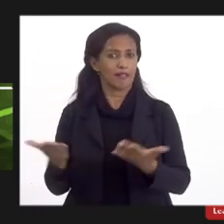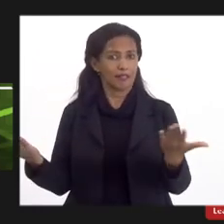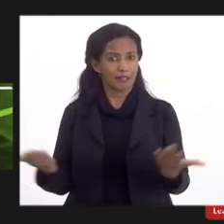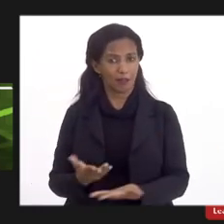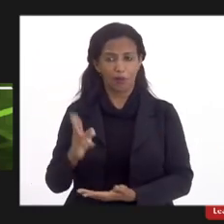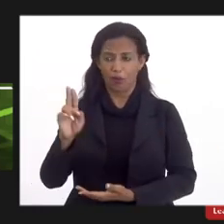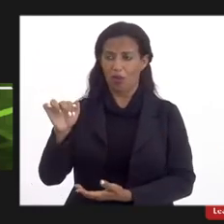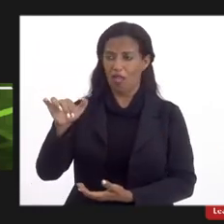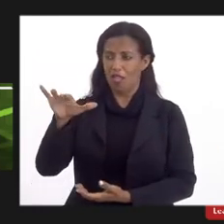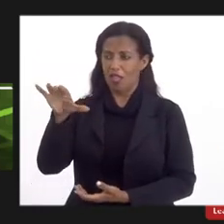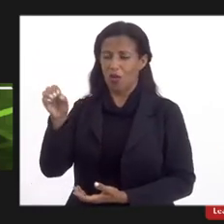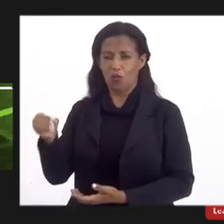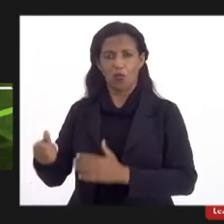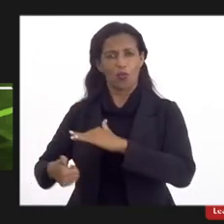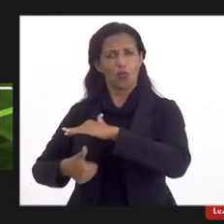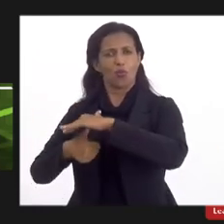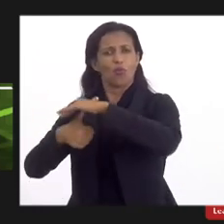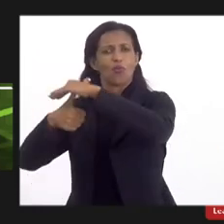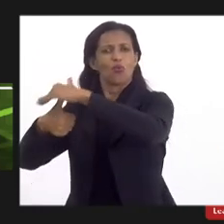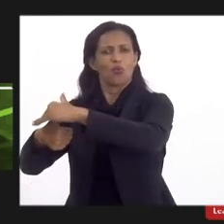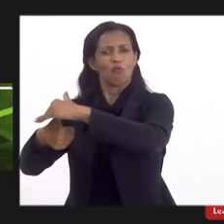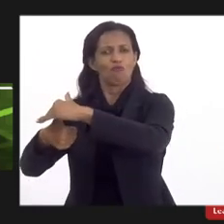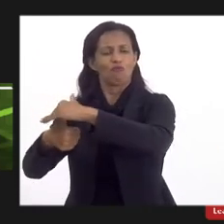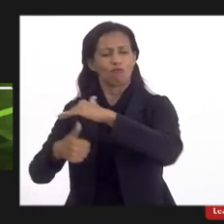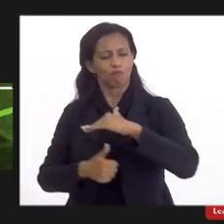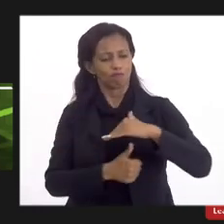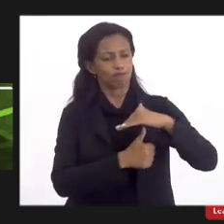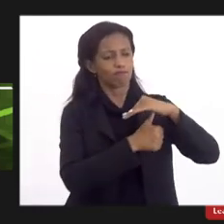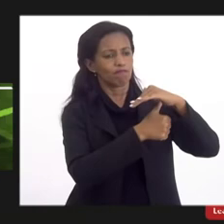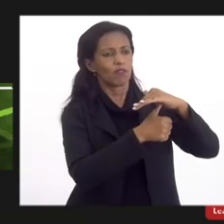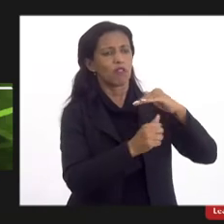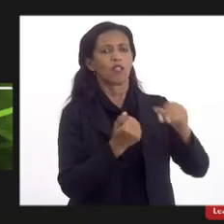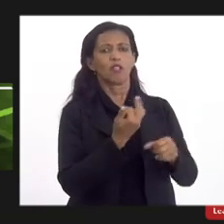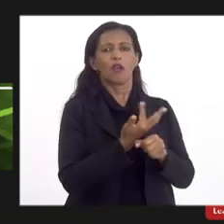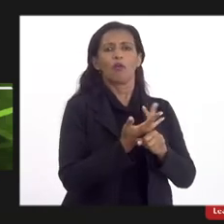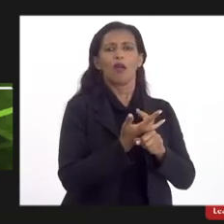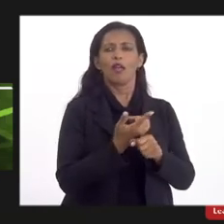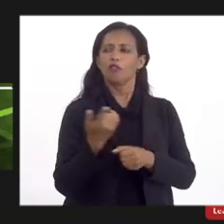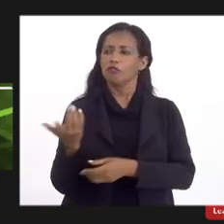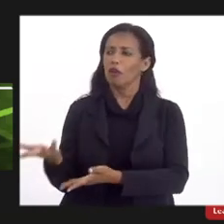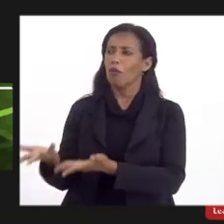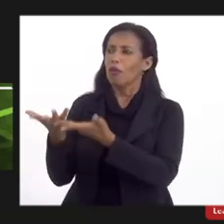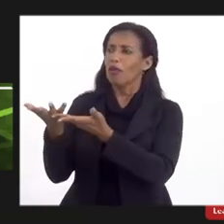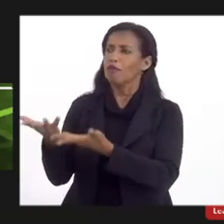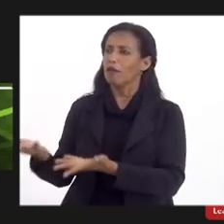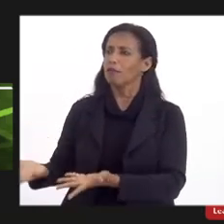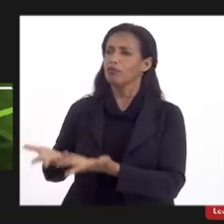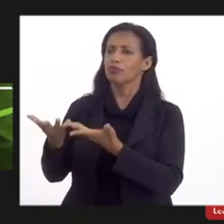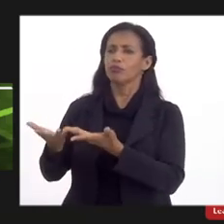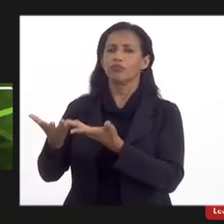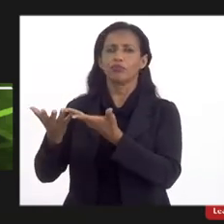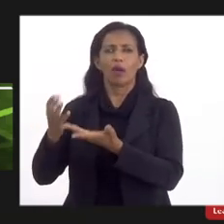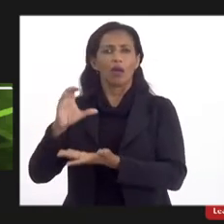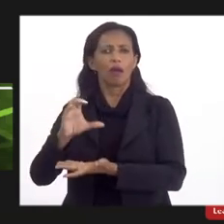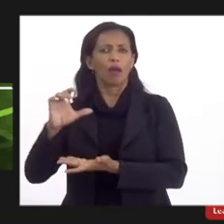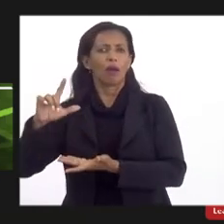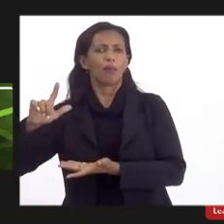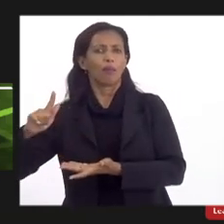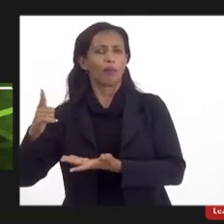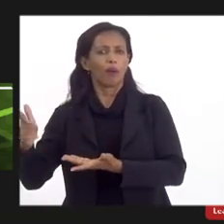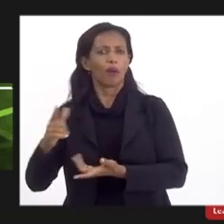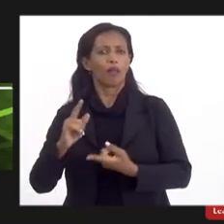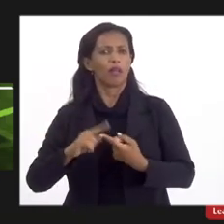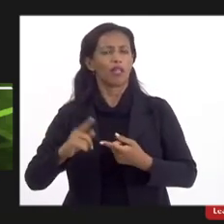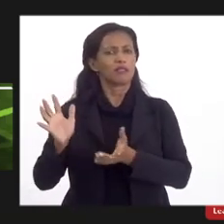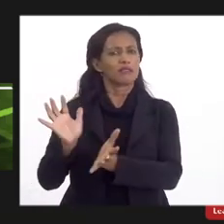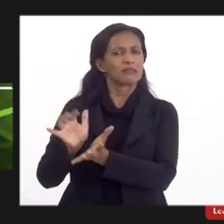nobreza dos seus reitores o ESO e o ERG a UESO vai crescer Campo Grande Santa